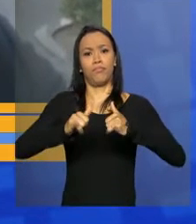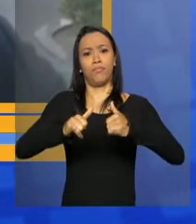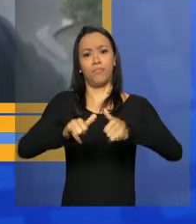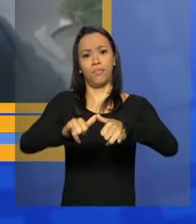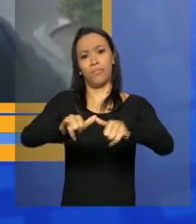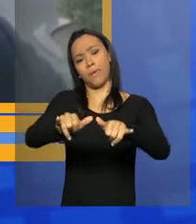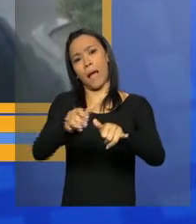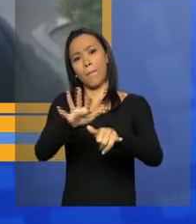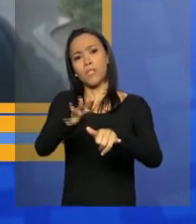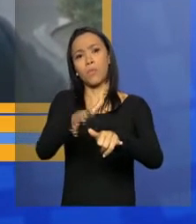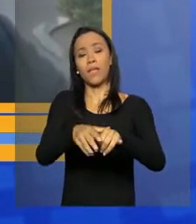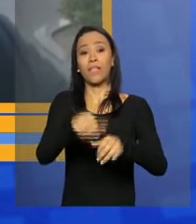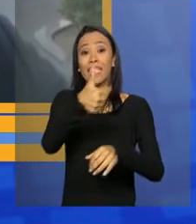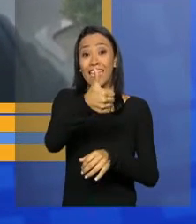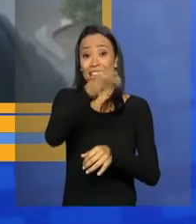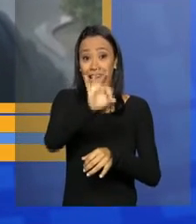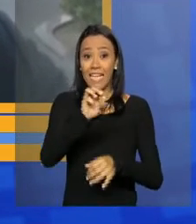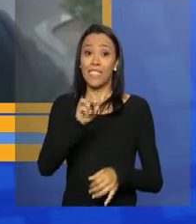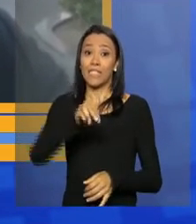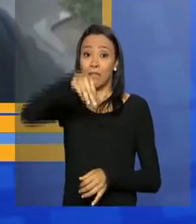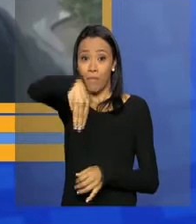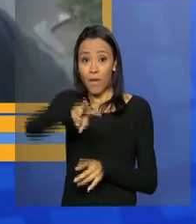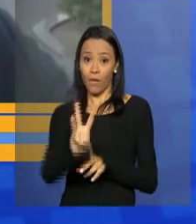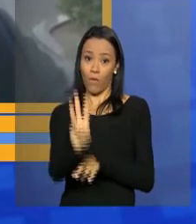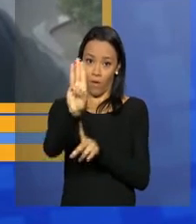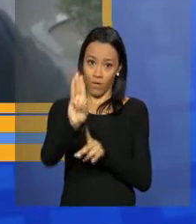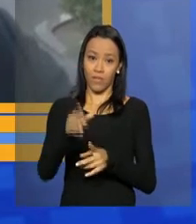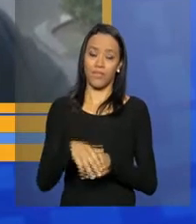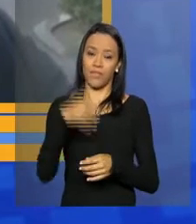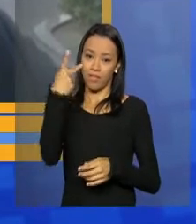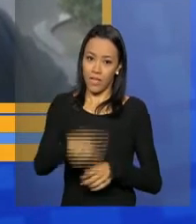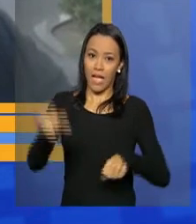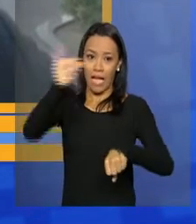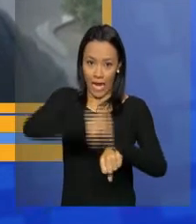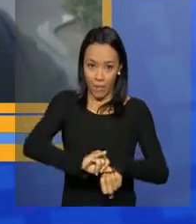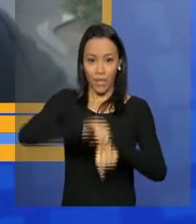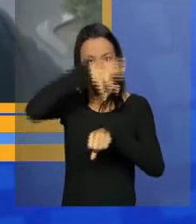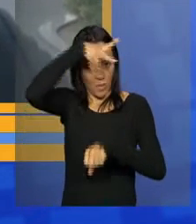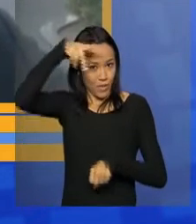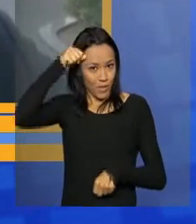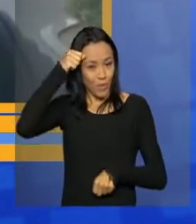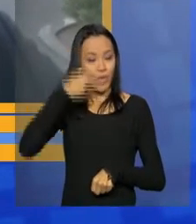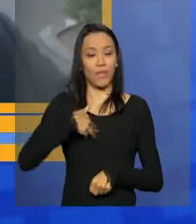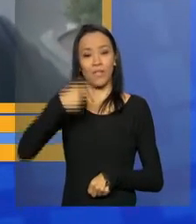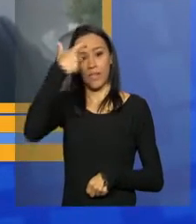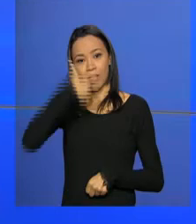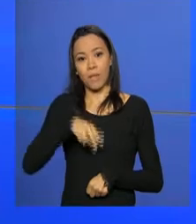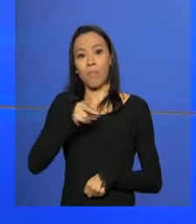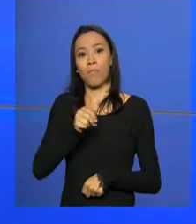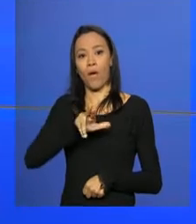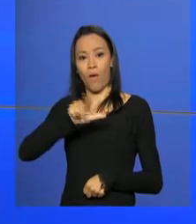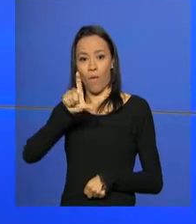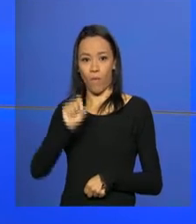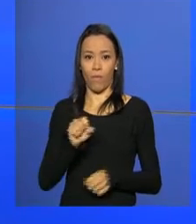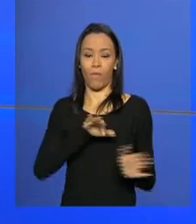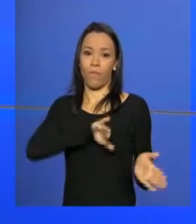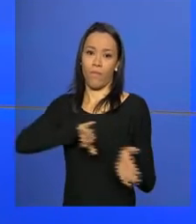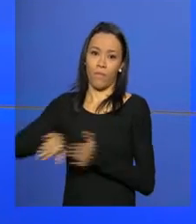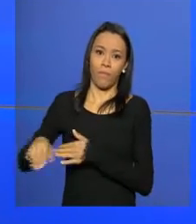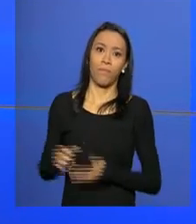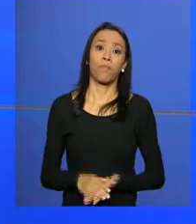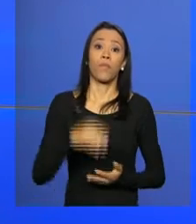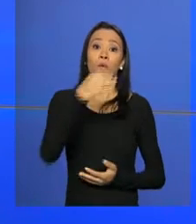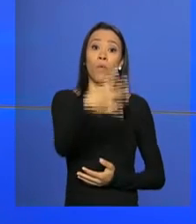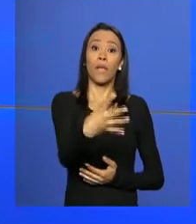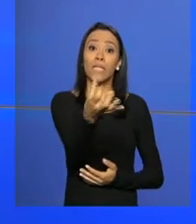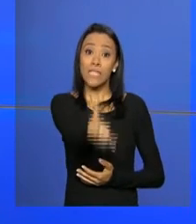a 10 megawatts. De Manaus, capital do Amazonas, Paulo La Sálvia. 46